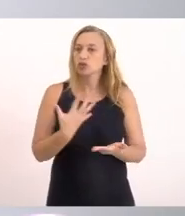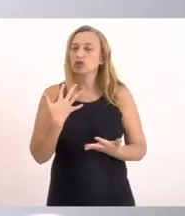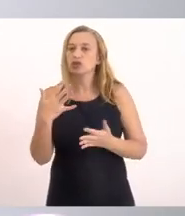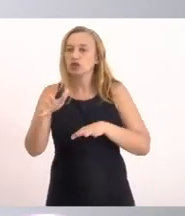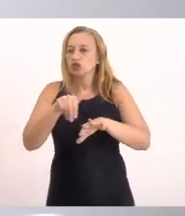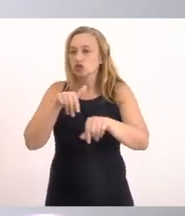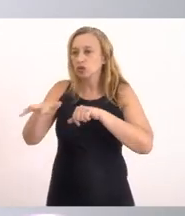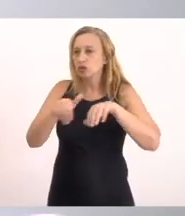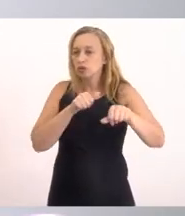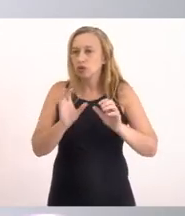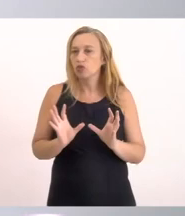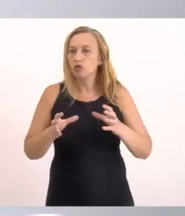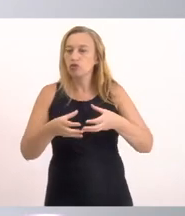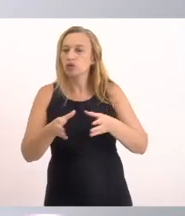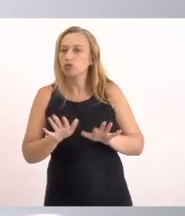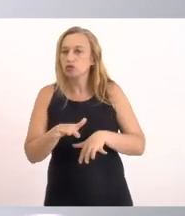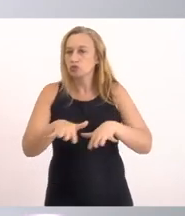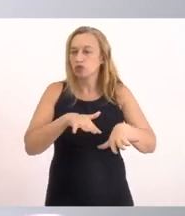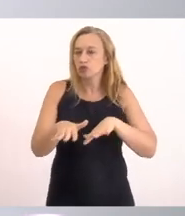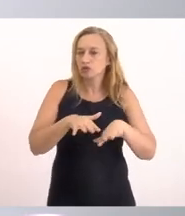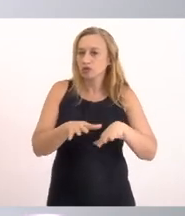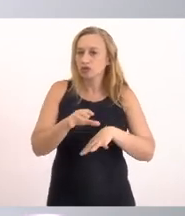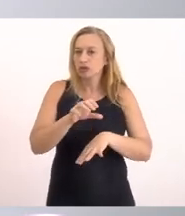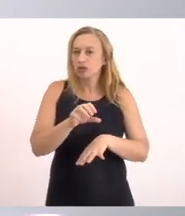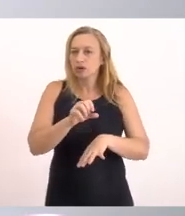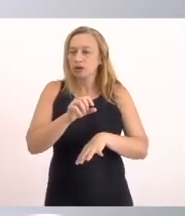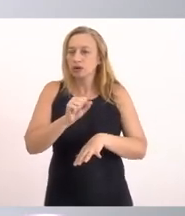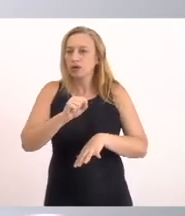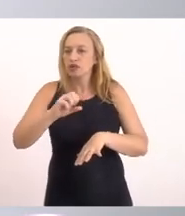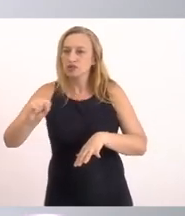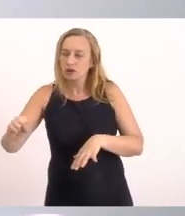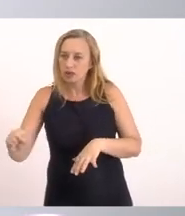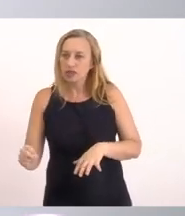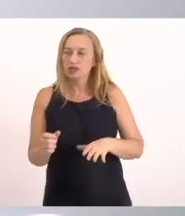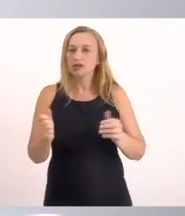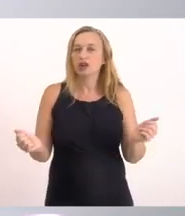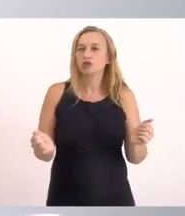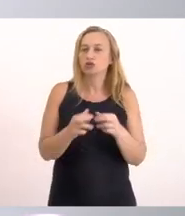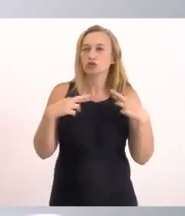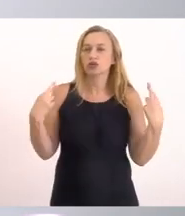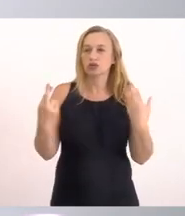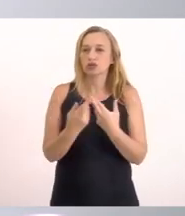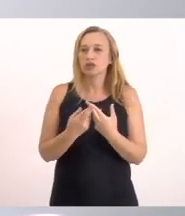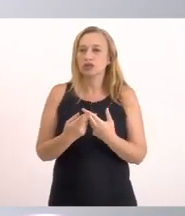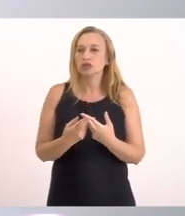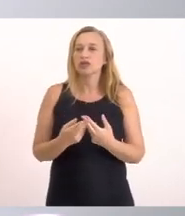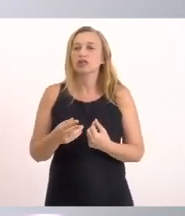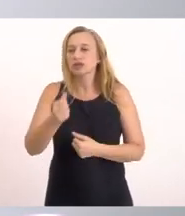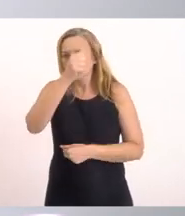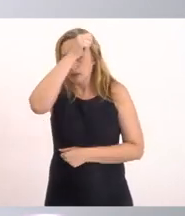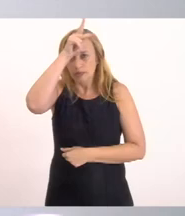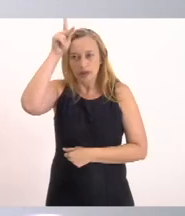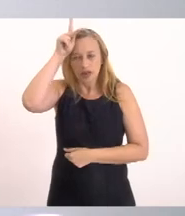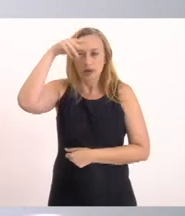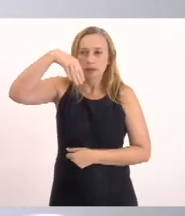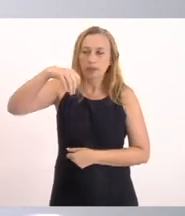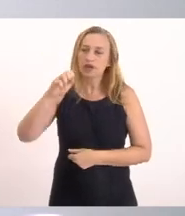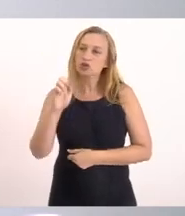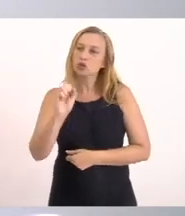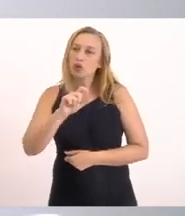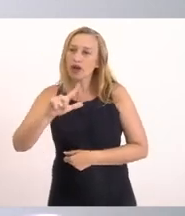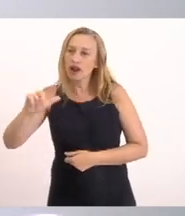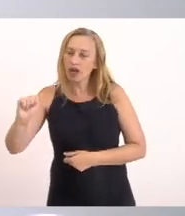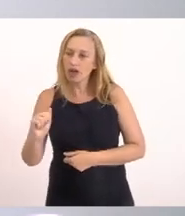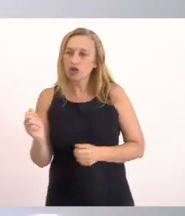movimento SOS Barra Franca Também Para uma participação Numa reunião No gabinete Da prefeita Manuela Pérez